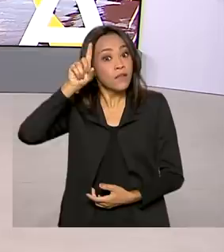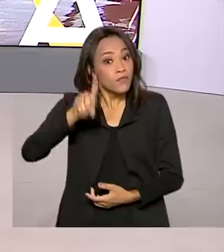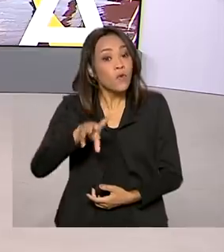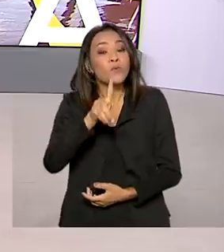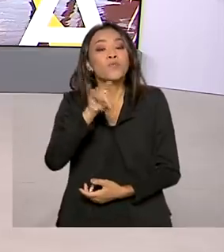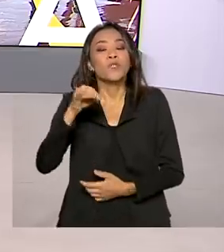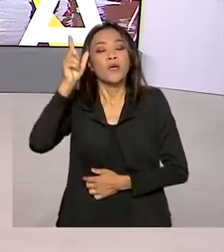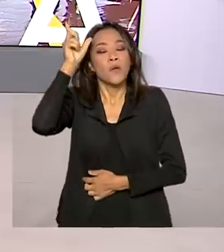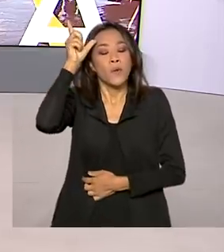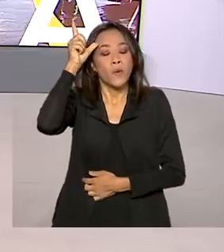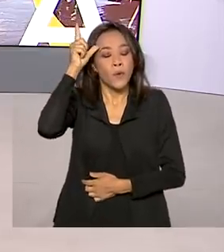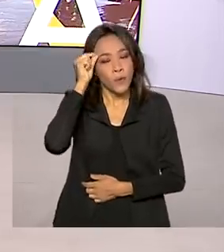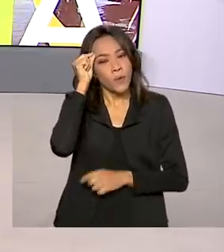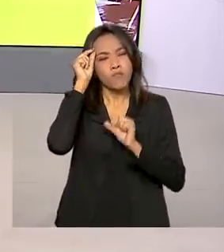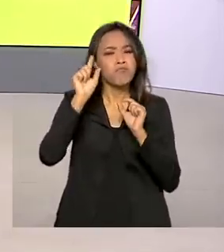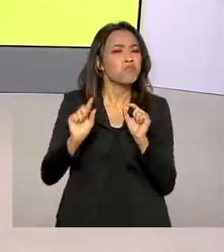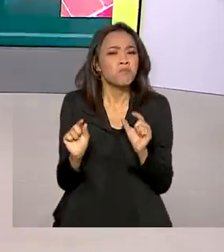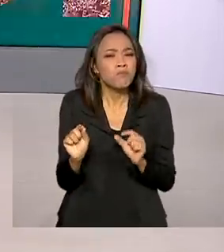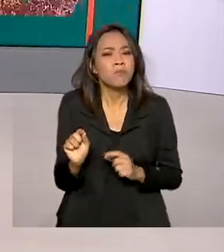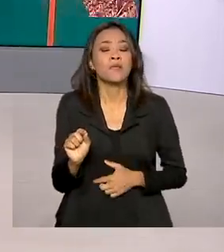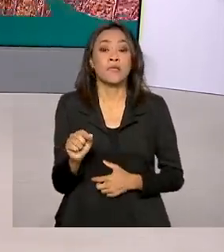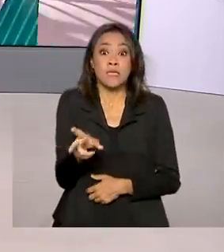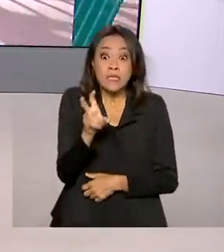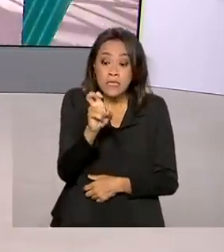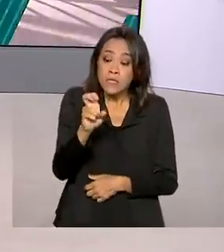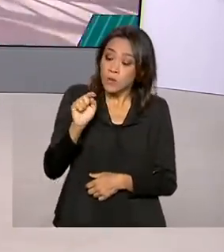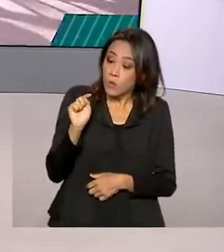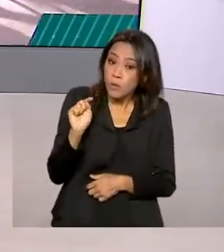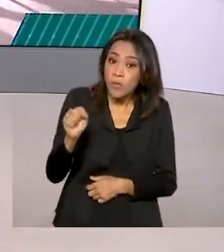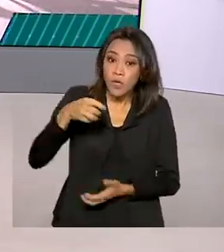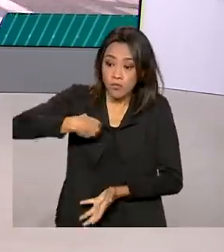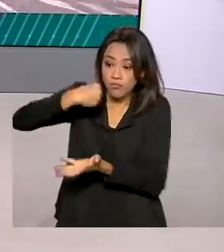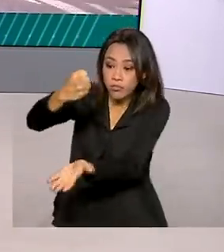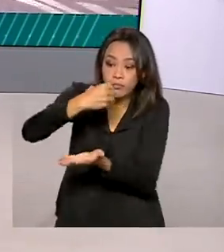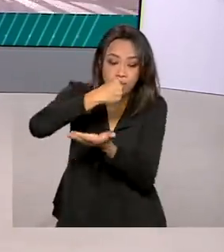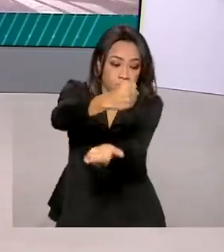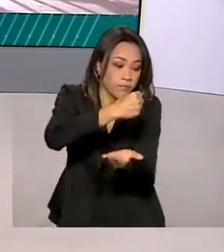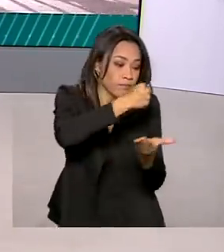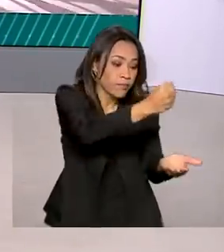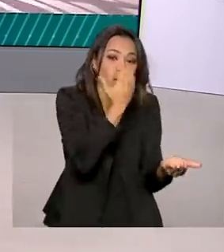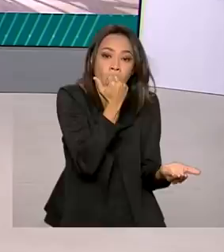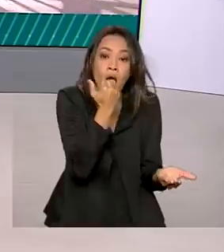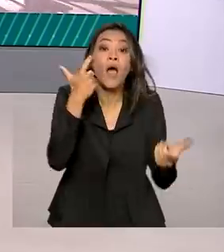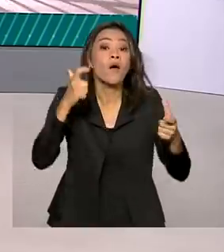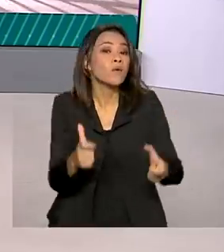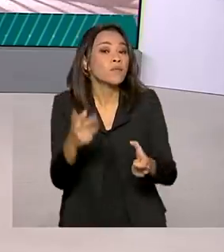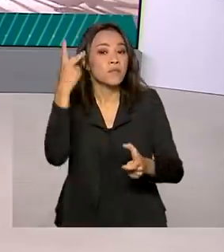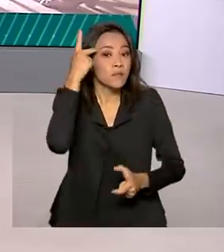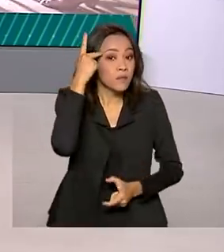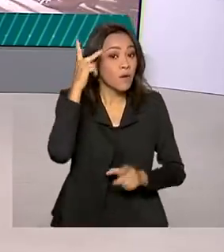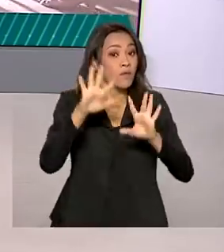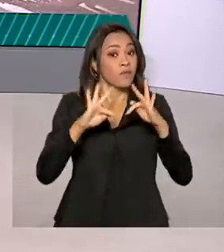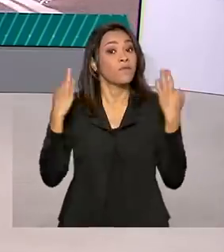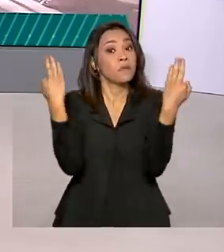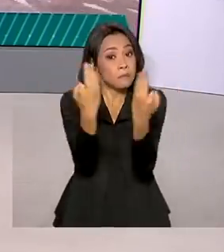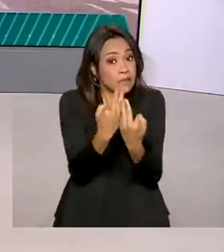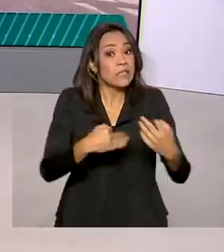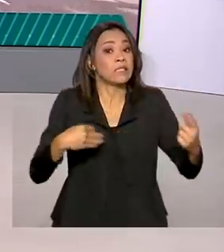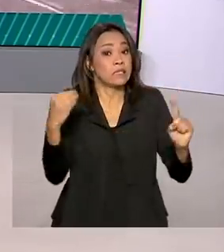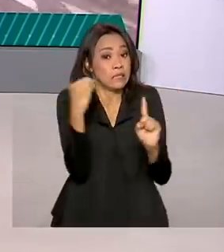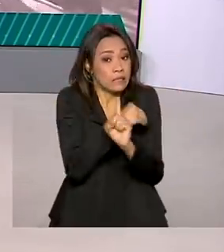um pouco de alívio. É que mais de 5 mil cestas de alimentos foram distribuídas em São Paulo para famílias em situação de